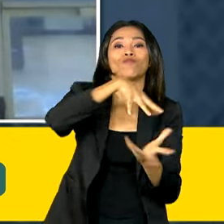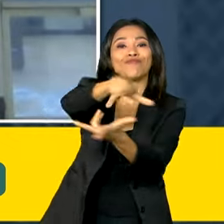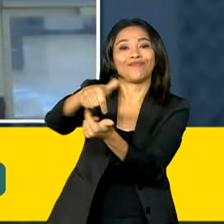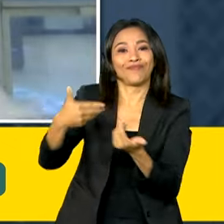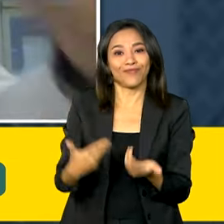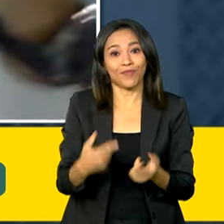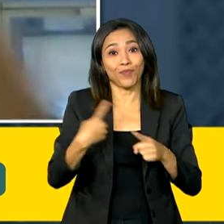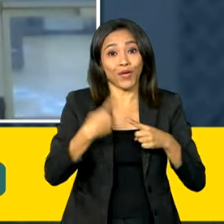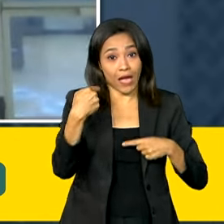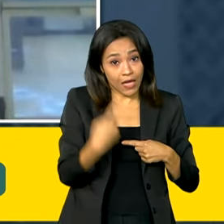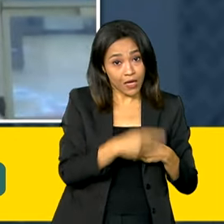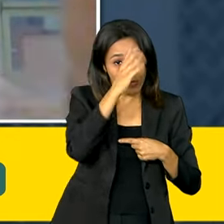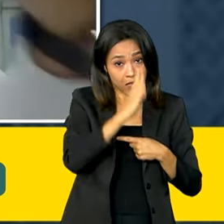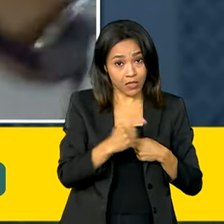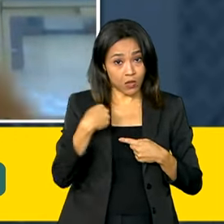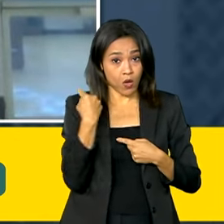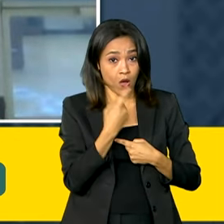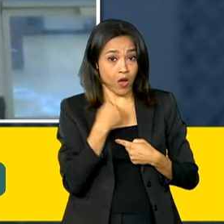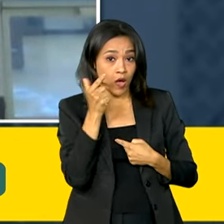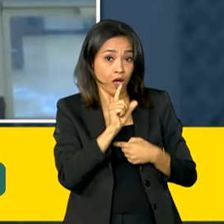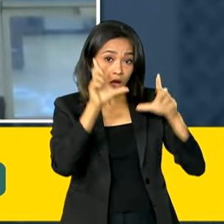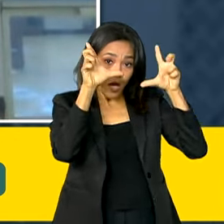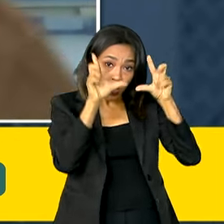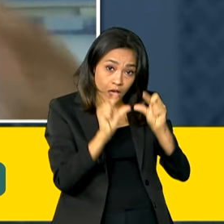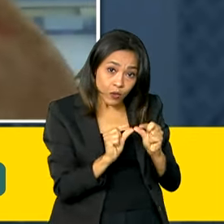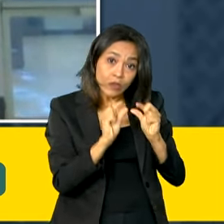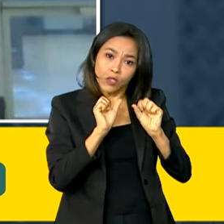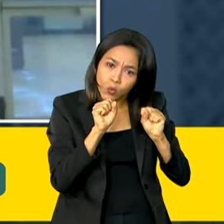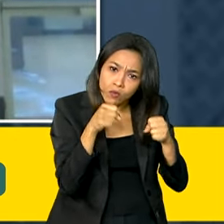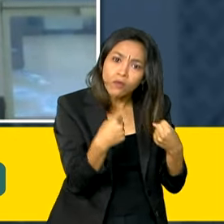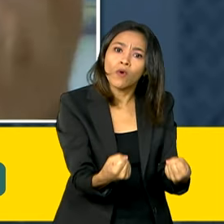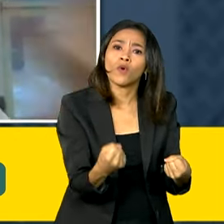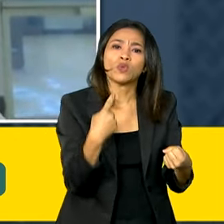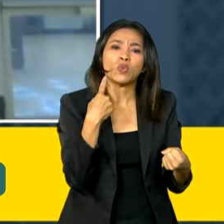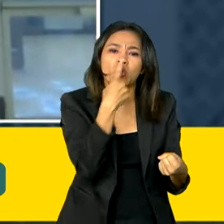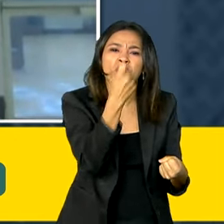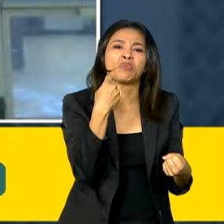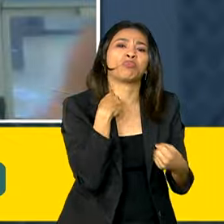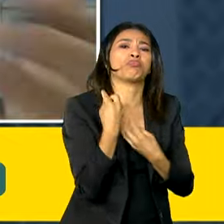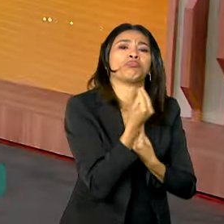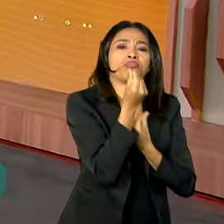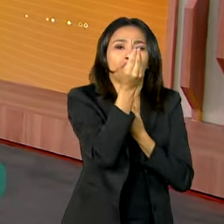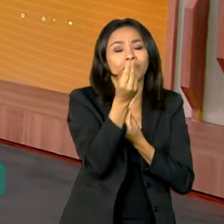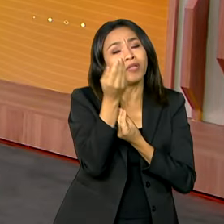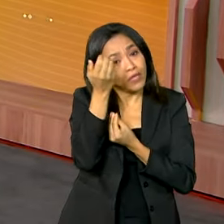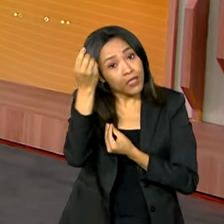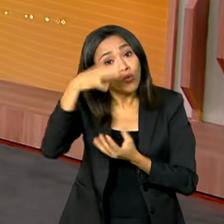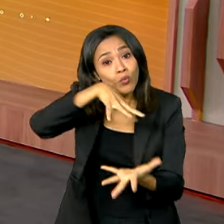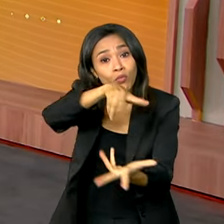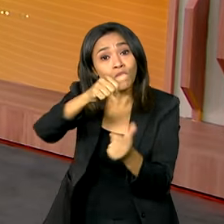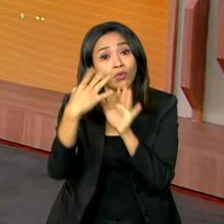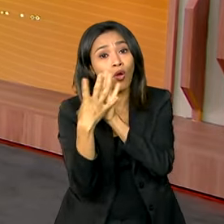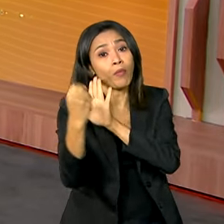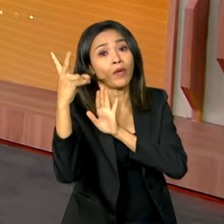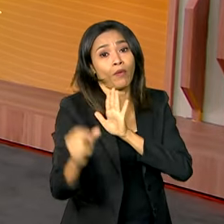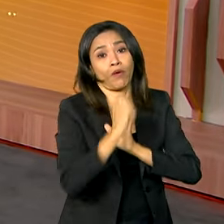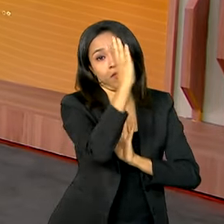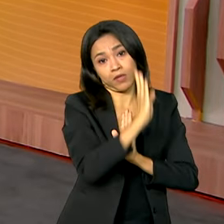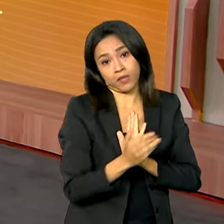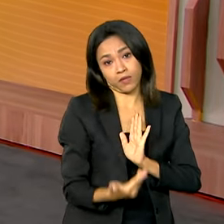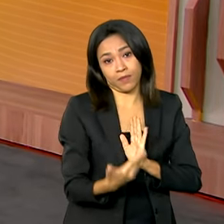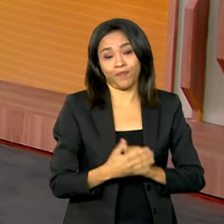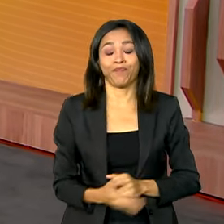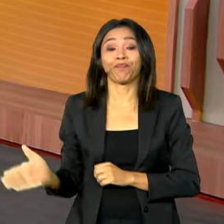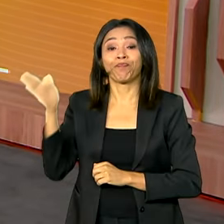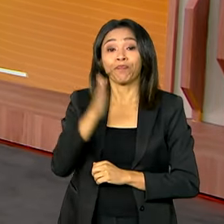emissões, com muito esforço, com muito investimento, e queremos que o mundo inteiro faça o mesmo. Olha, o preço médio da